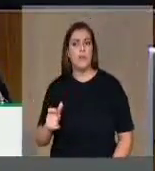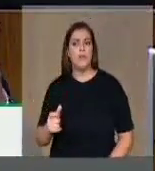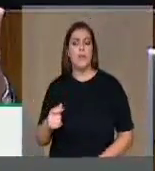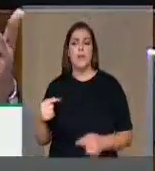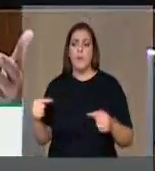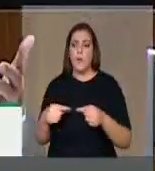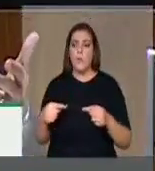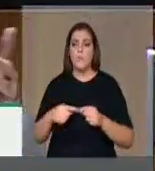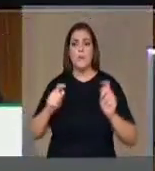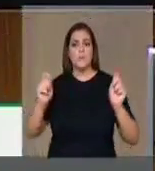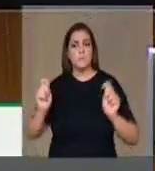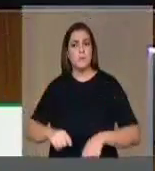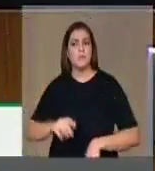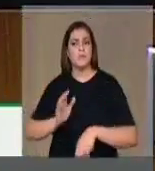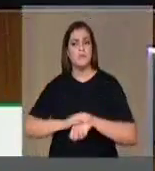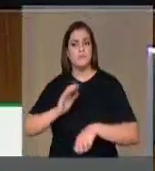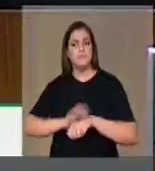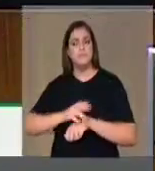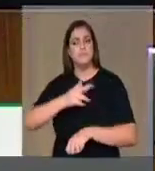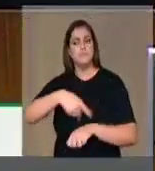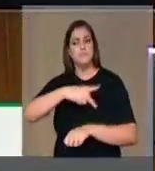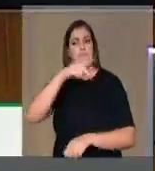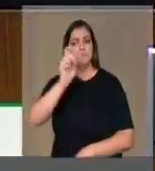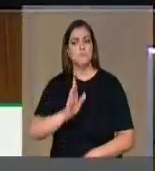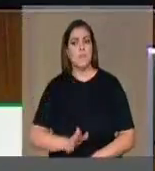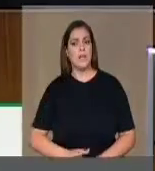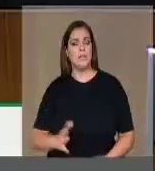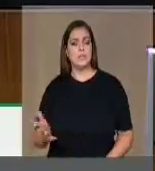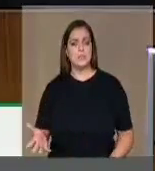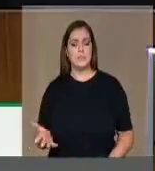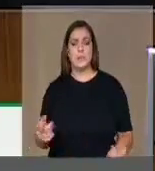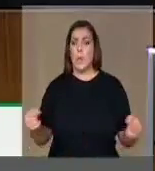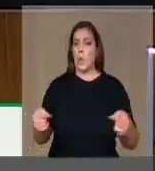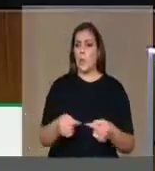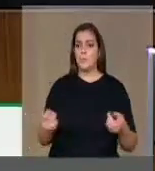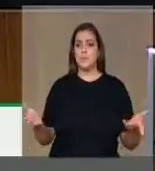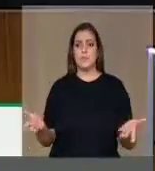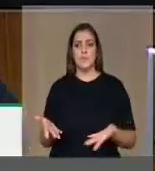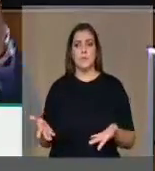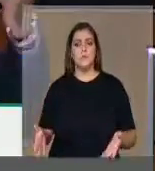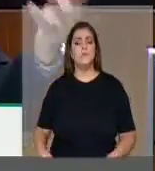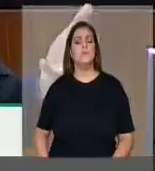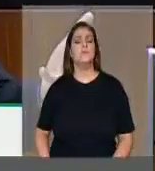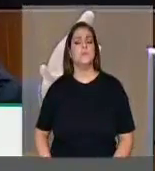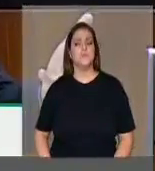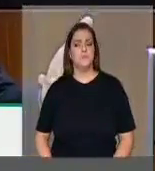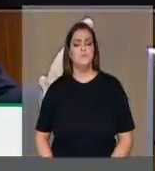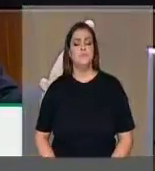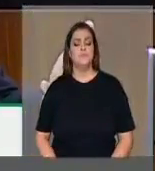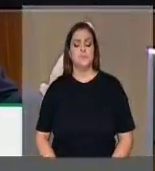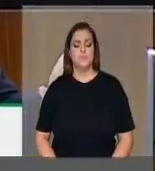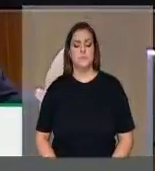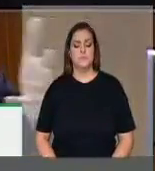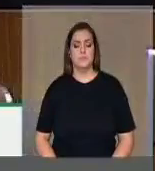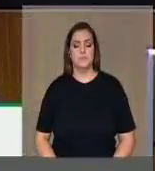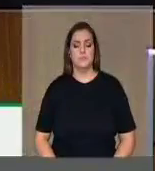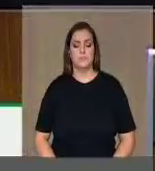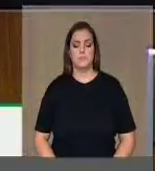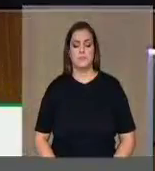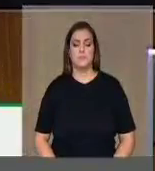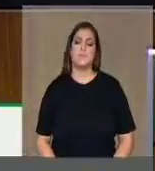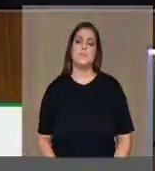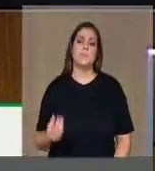mais do que nunca ele é atual. Nós temos o dever de legar às próximas gerações